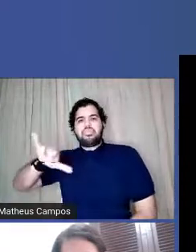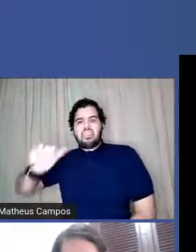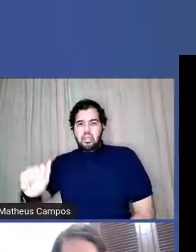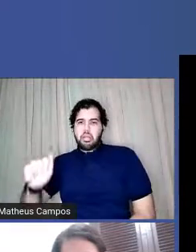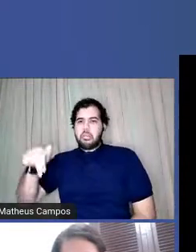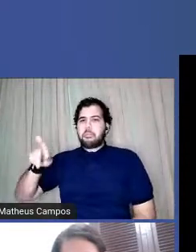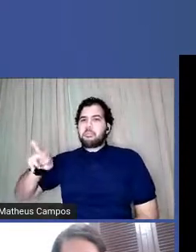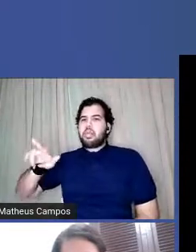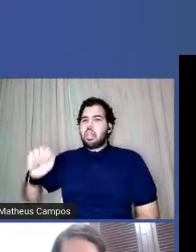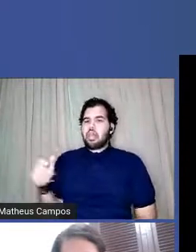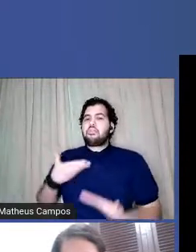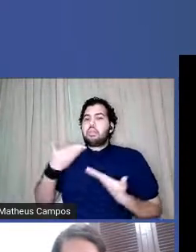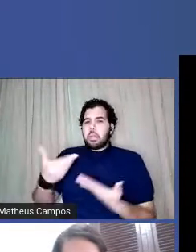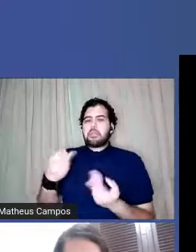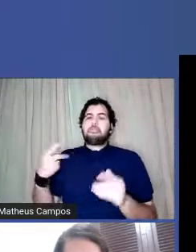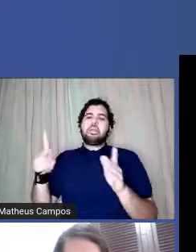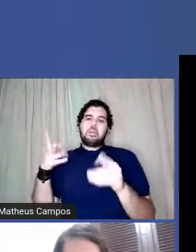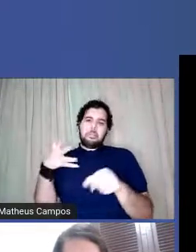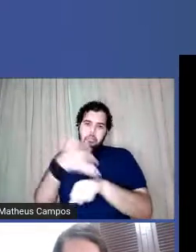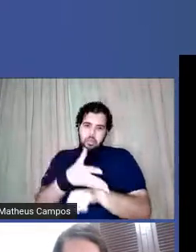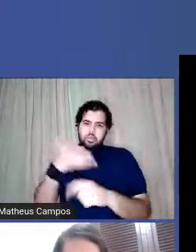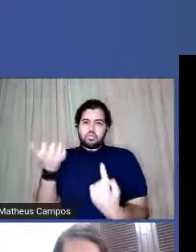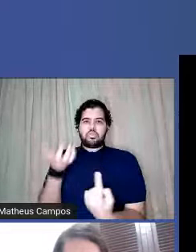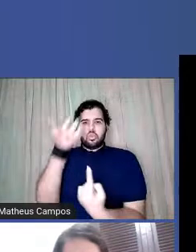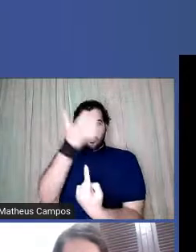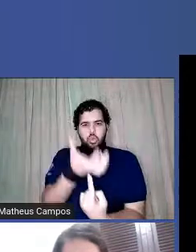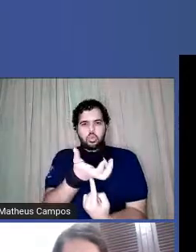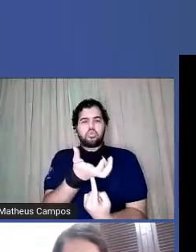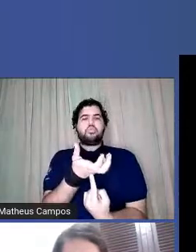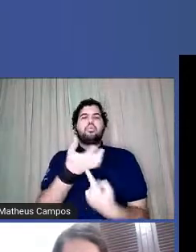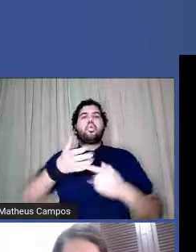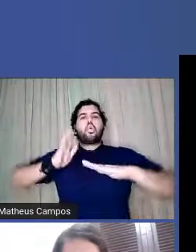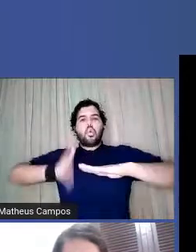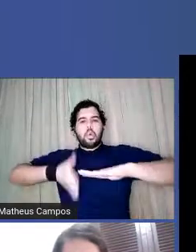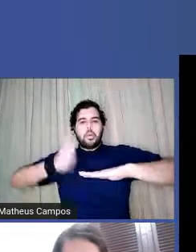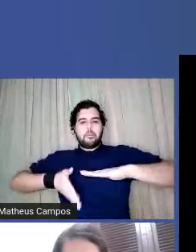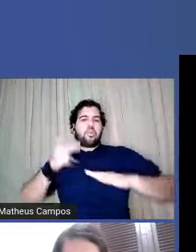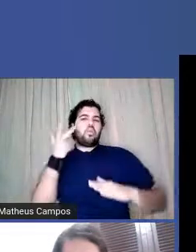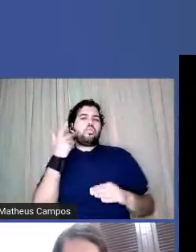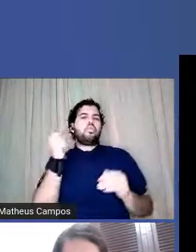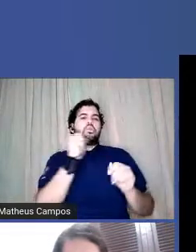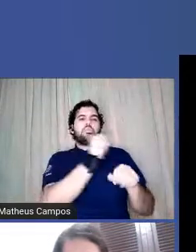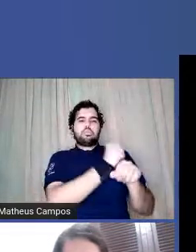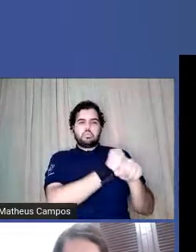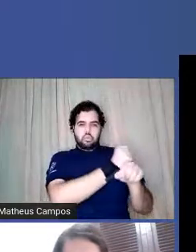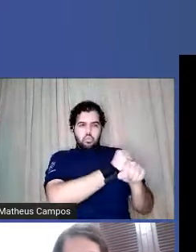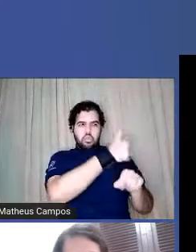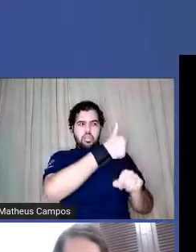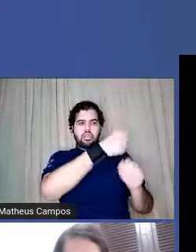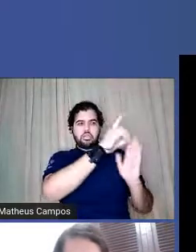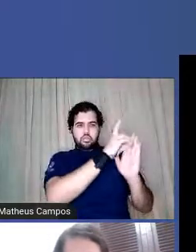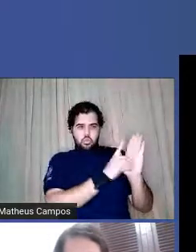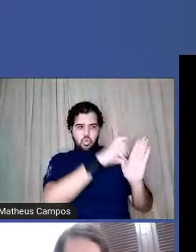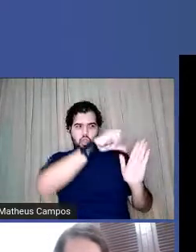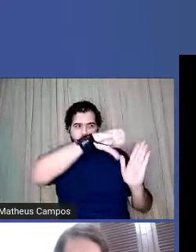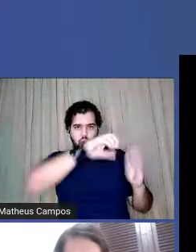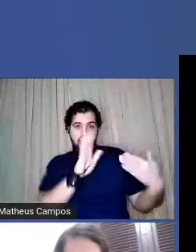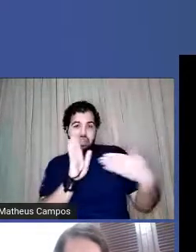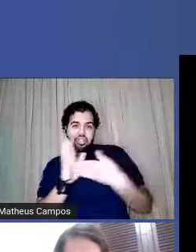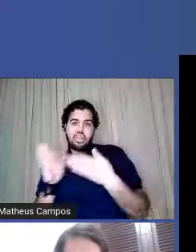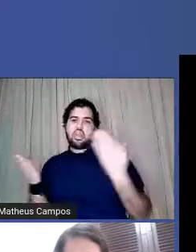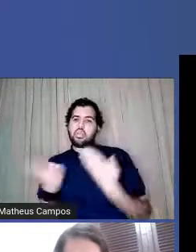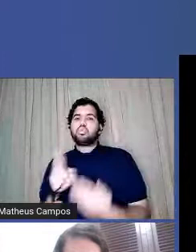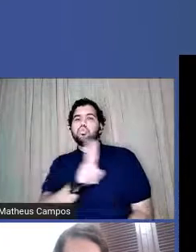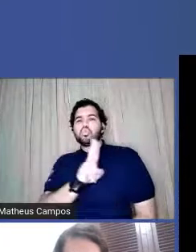de uma antologia de poetas contemporâneas cearenses dos anos 90 para cá e o nome é